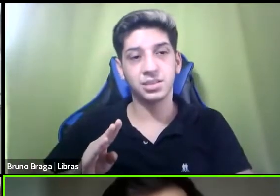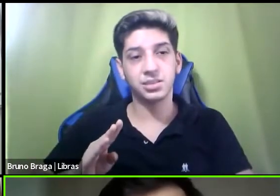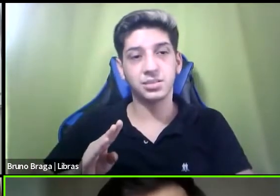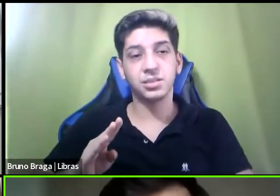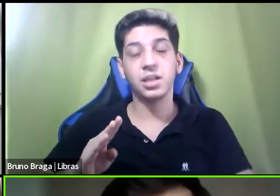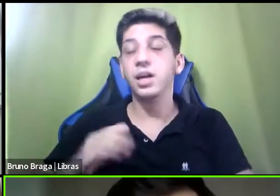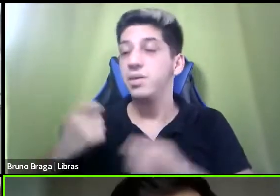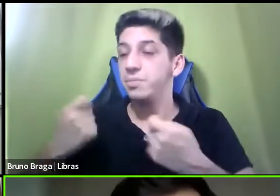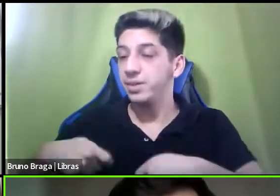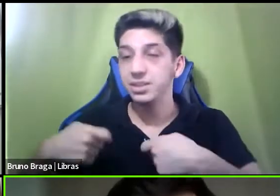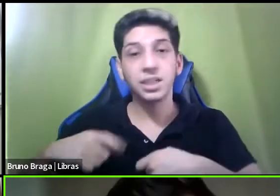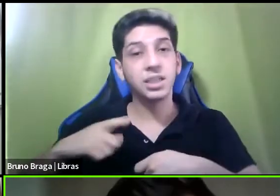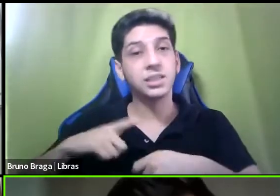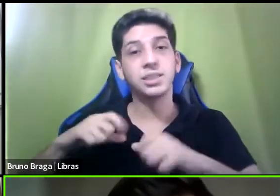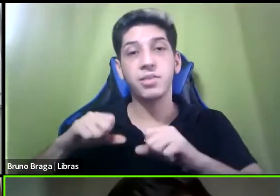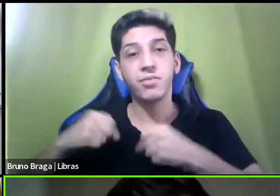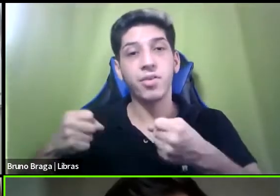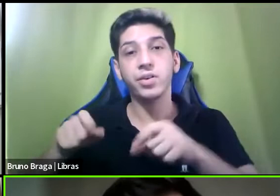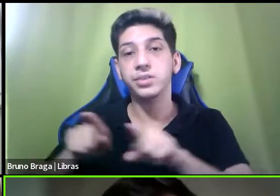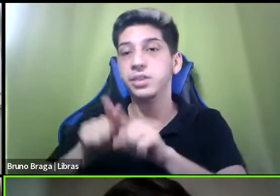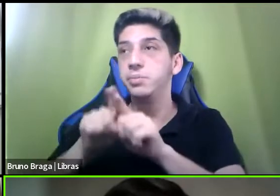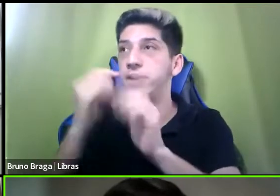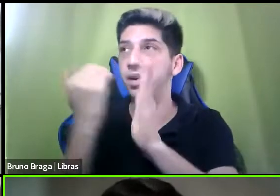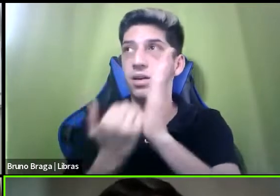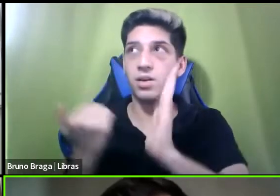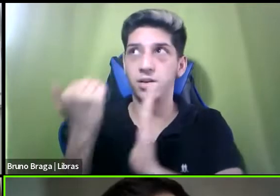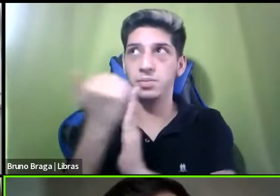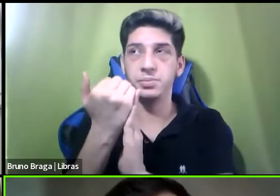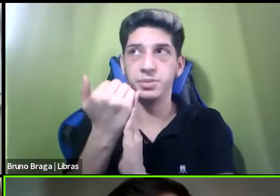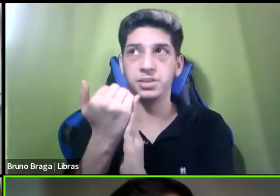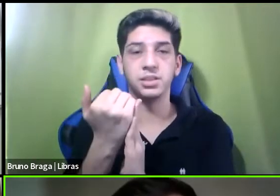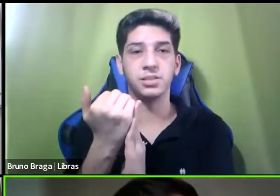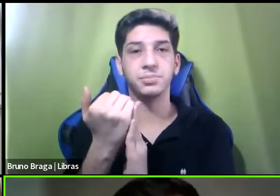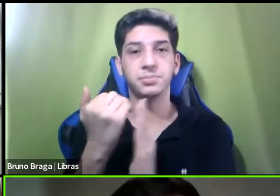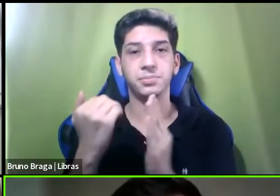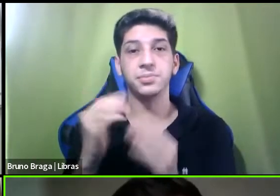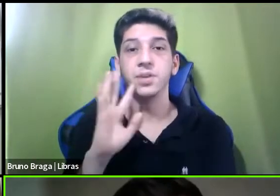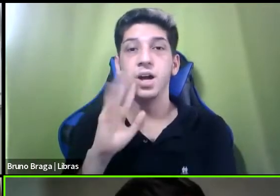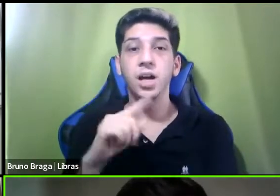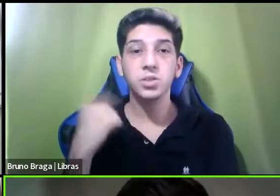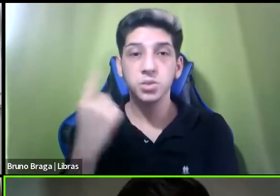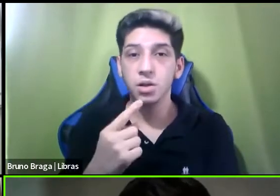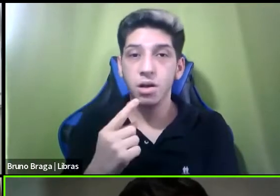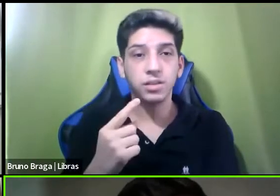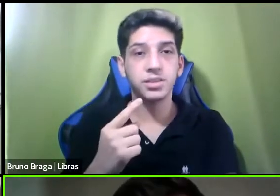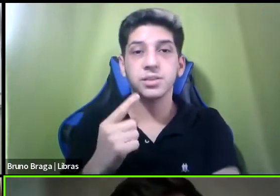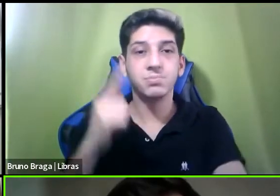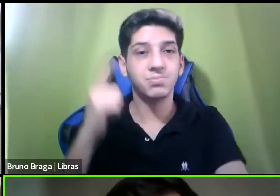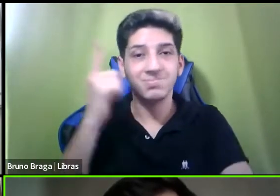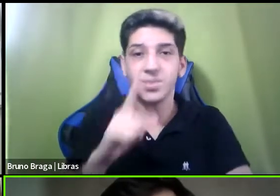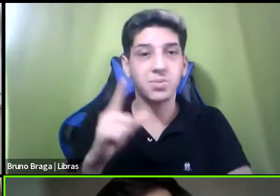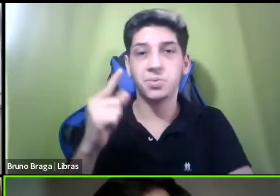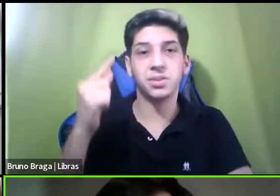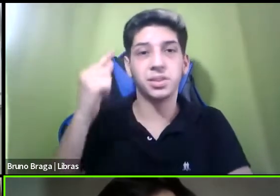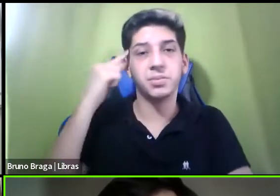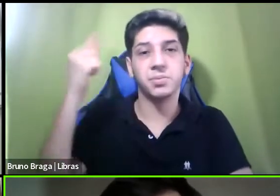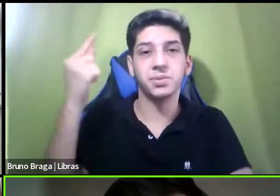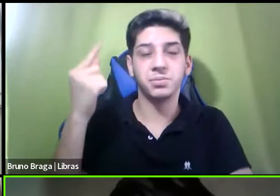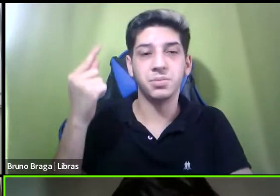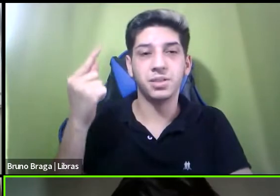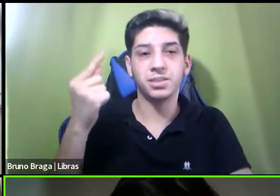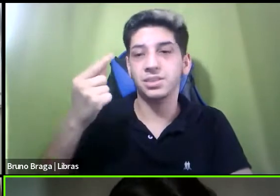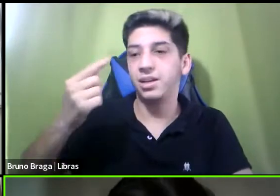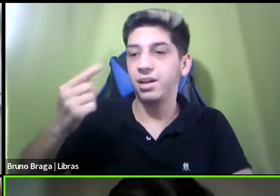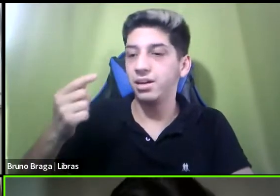fortalecidas e ampliadas sabe eu acho que nós não conseguimos pensar políticas